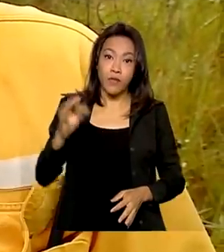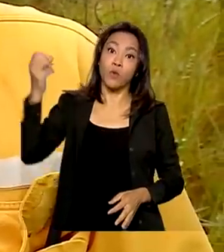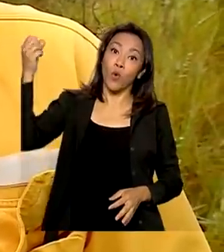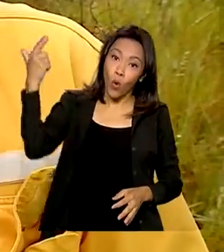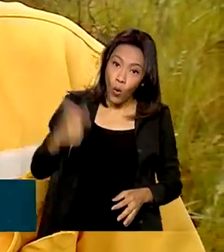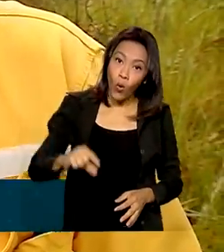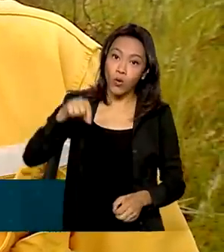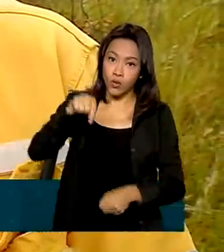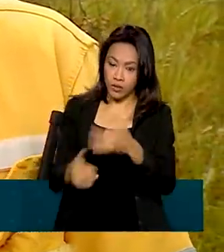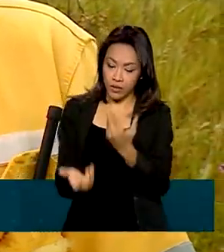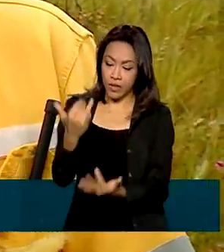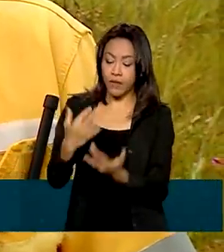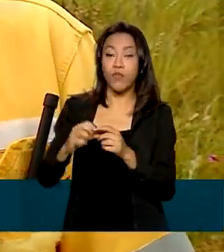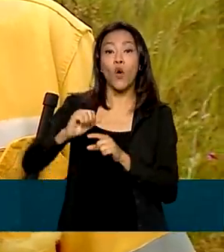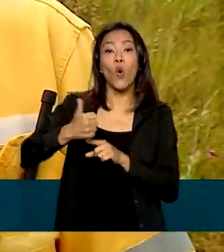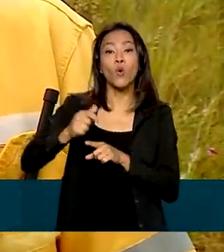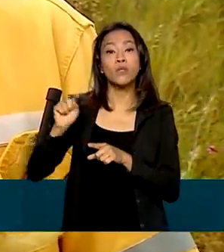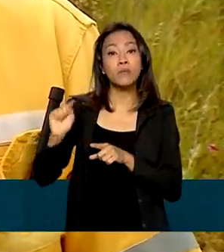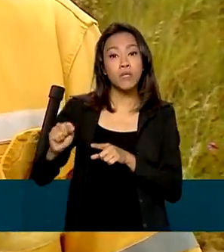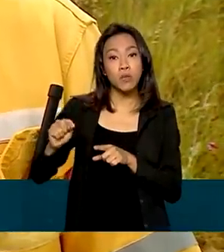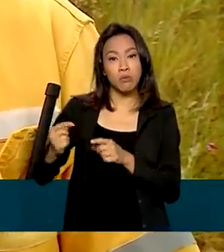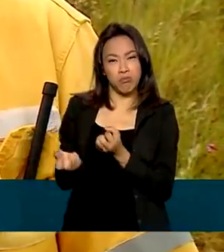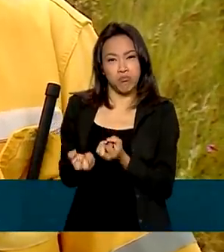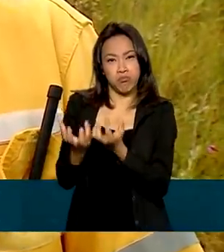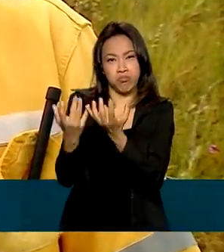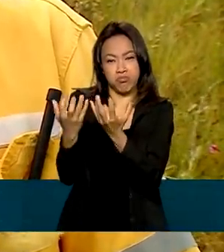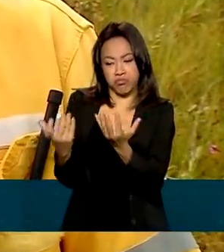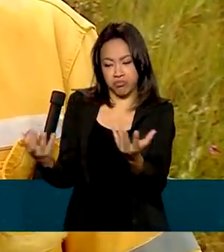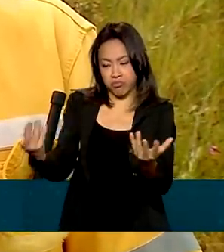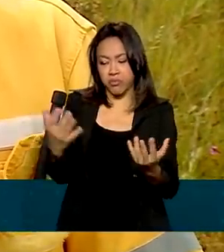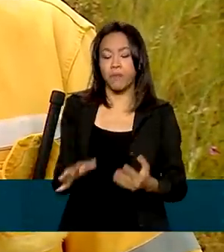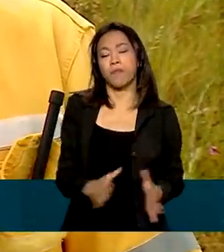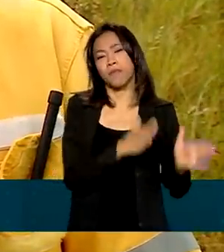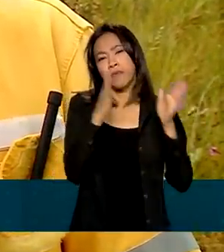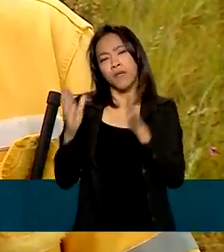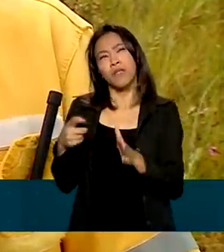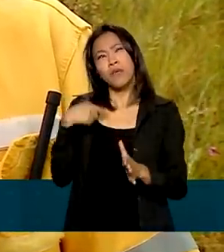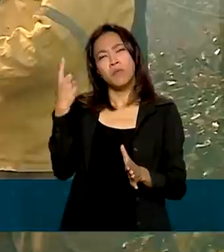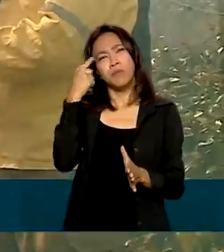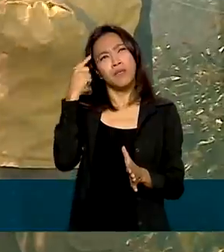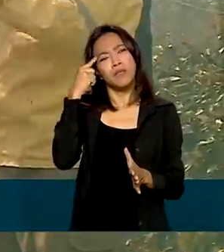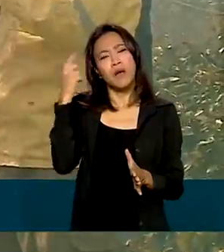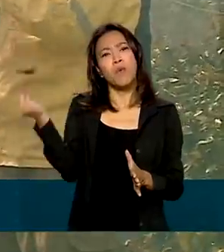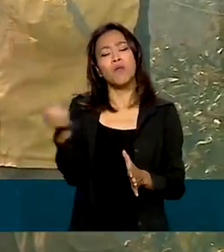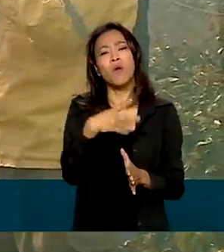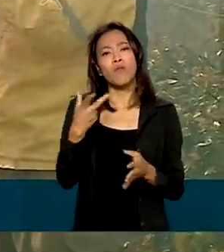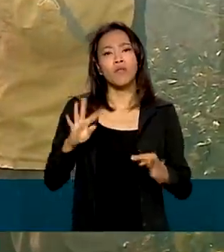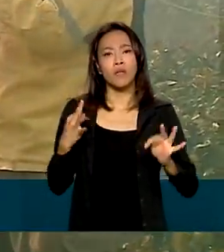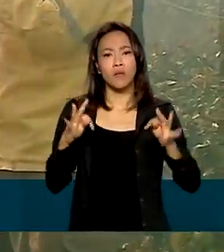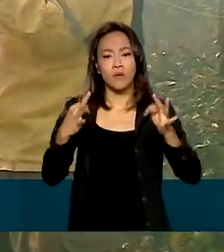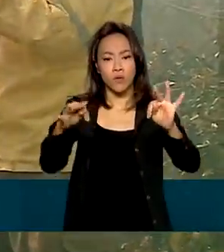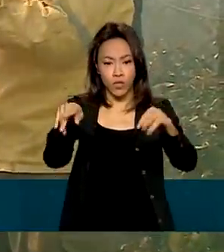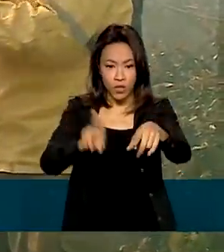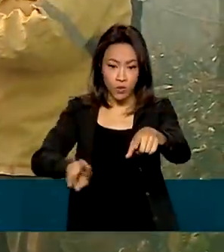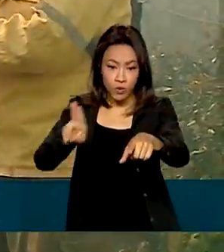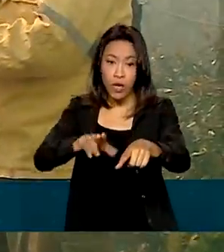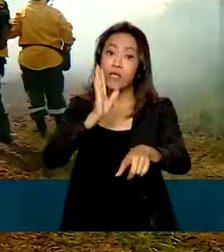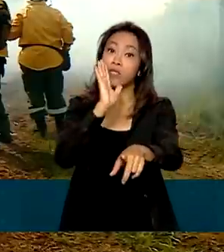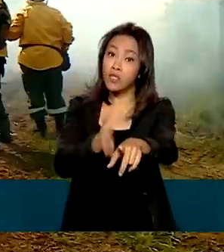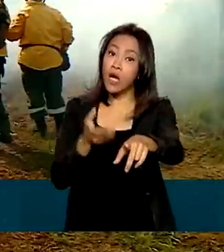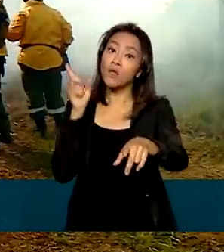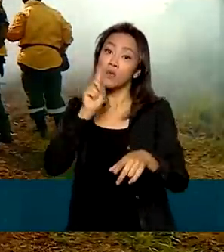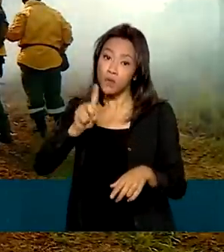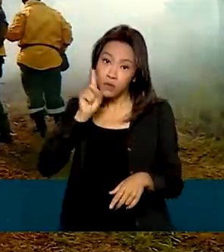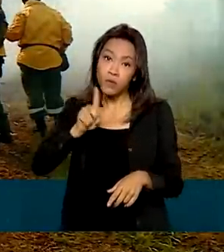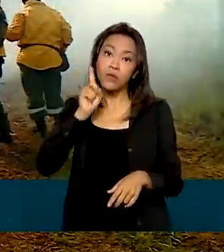queimou 11 mil hectares. Partindo daí, a gente começou a pensar de uma nova tecnologia. É uma tecnologia já utilizada nos Estados Unidos,